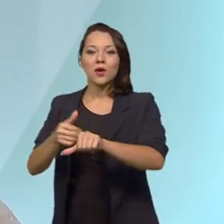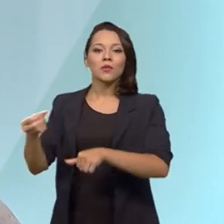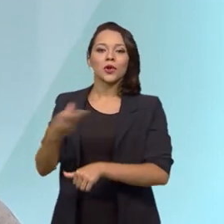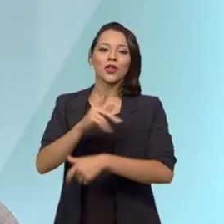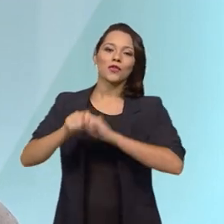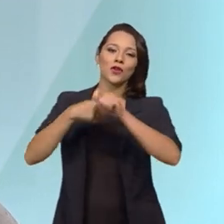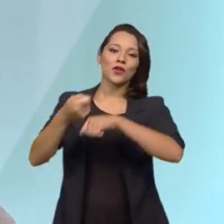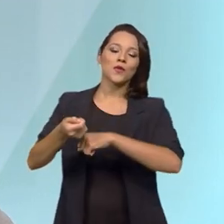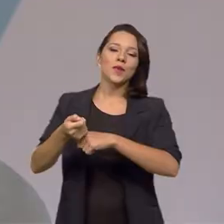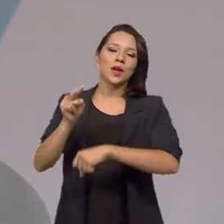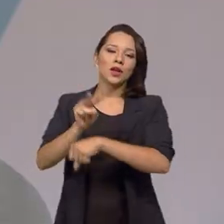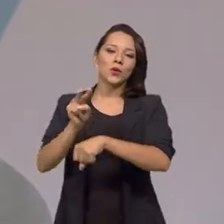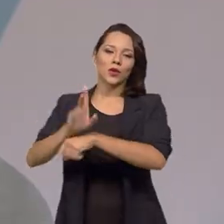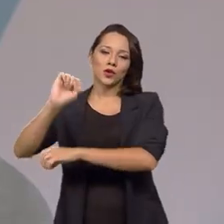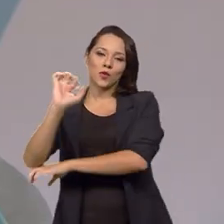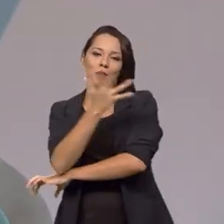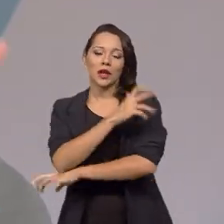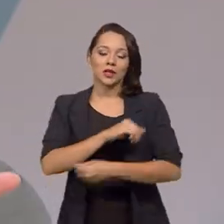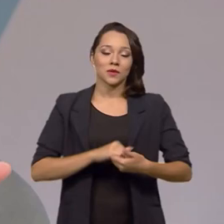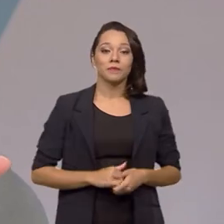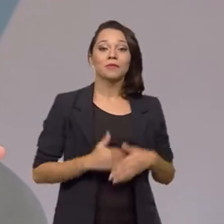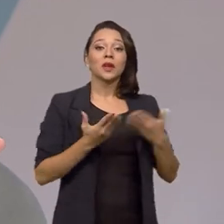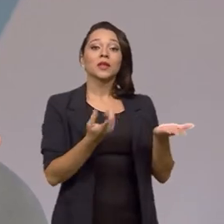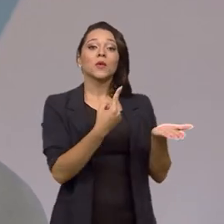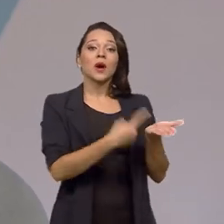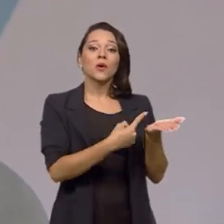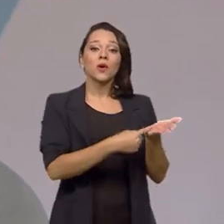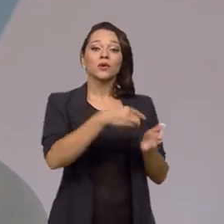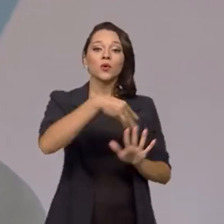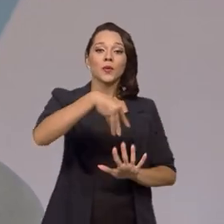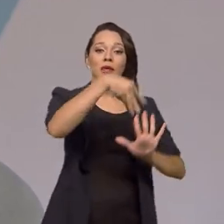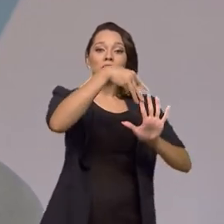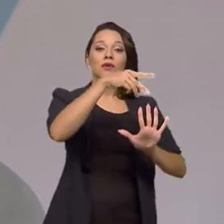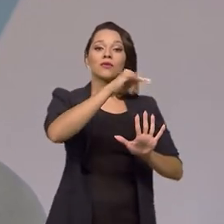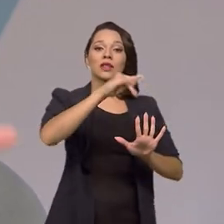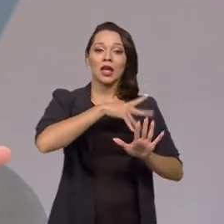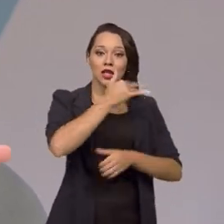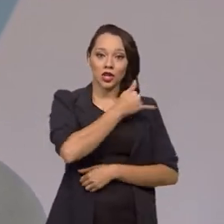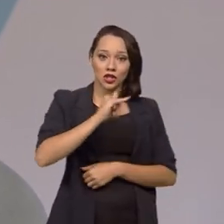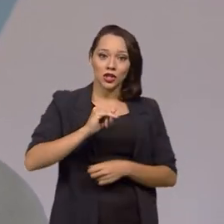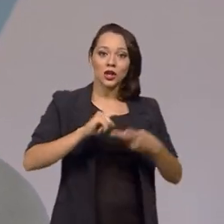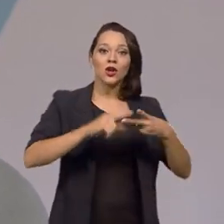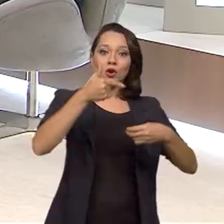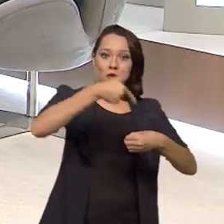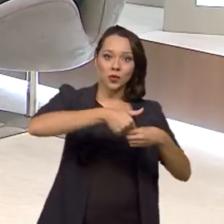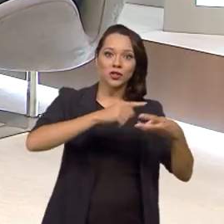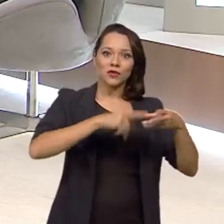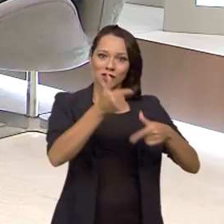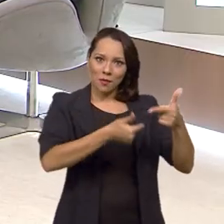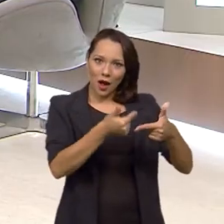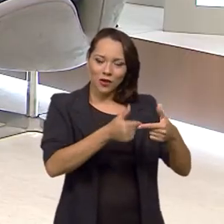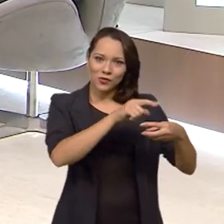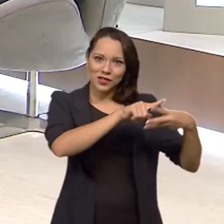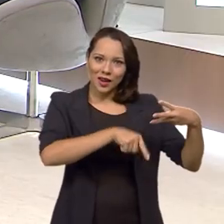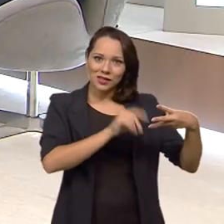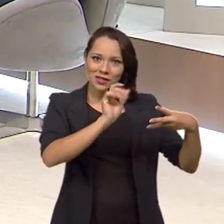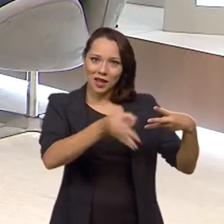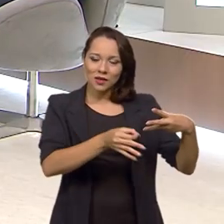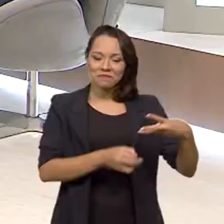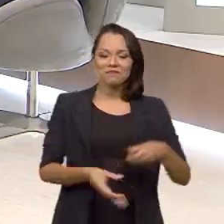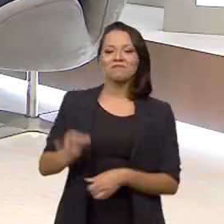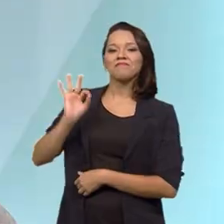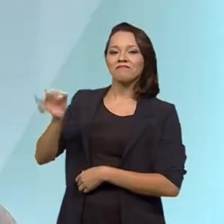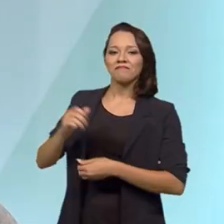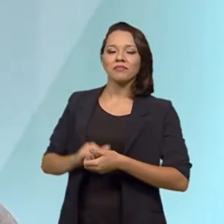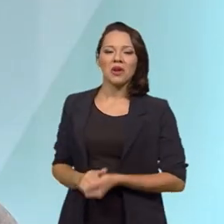nova economia verde. Quer dizer então que o acordo do metano vai gerar energia, combustível e emprego? Exatamente. Aquilo que no